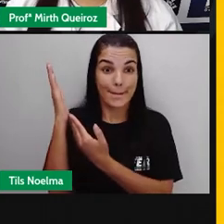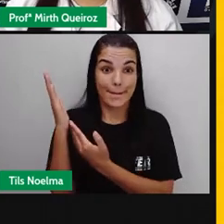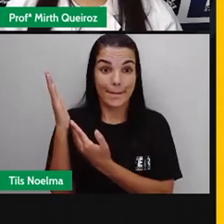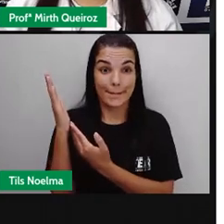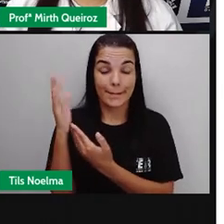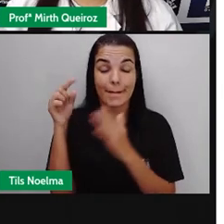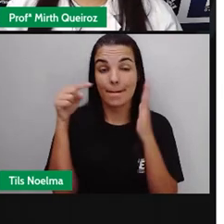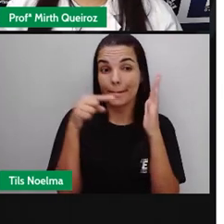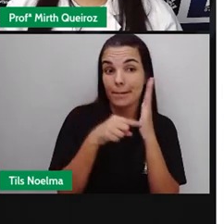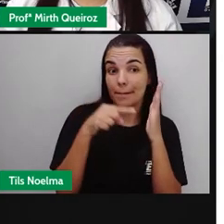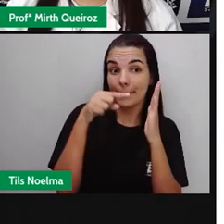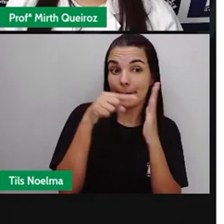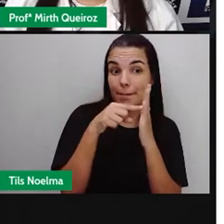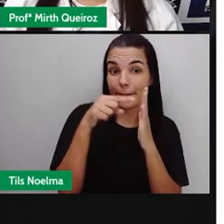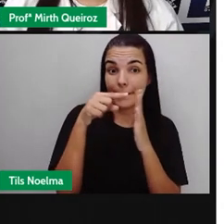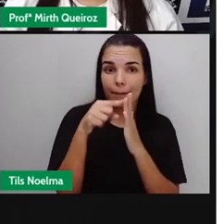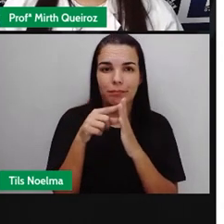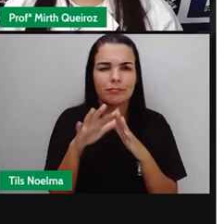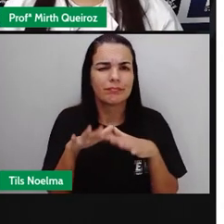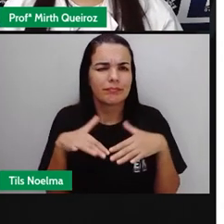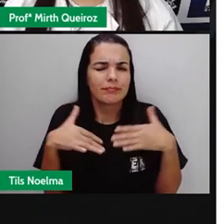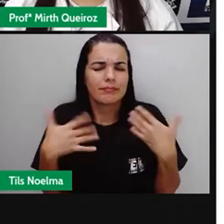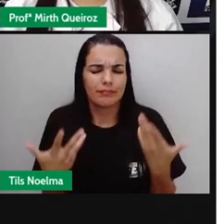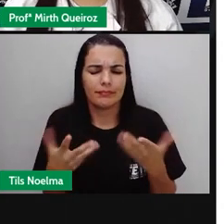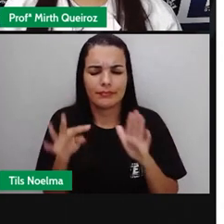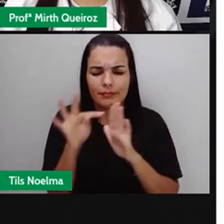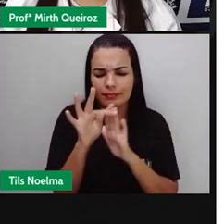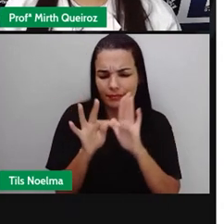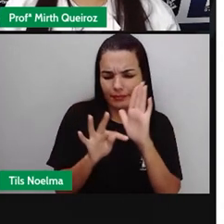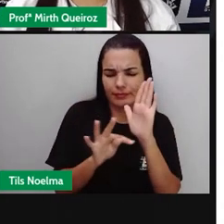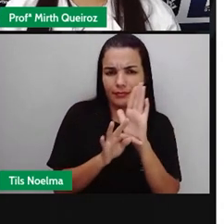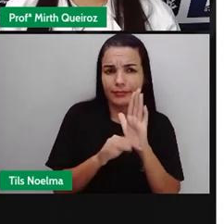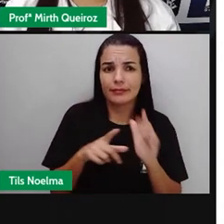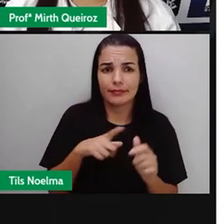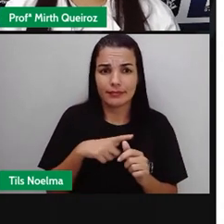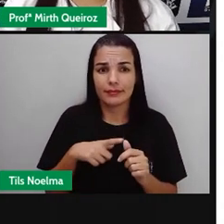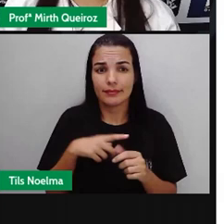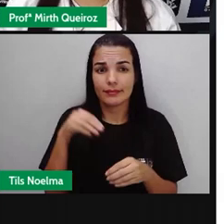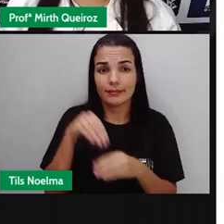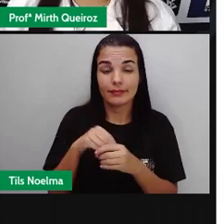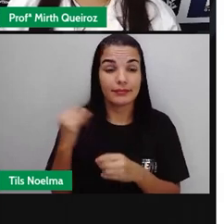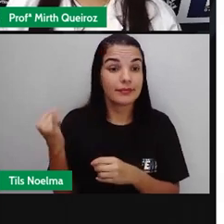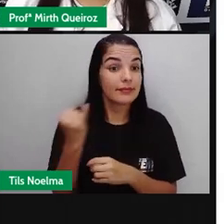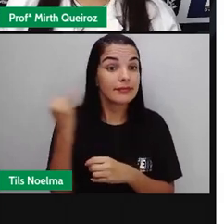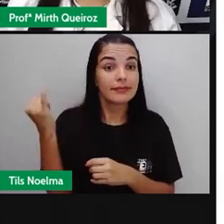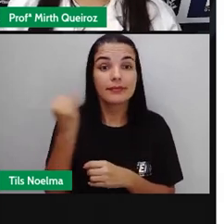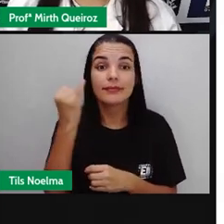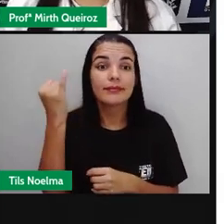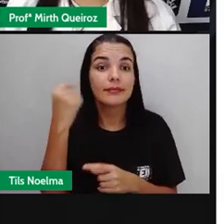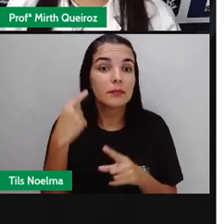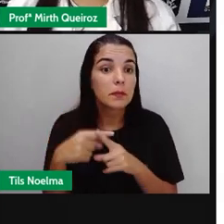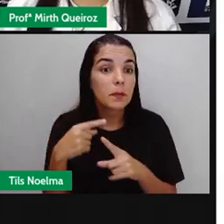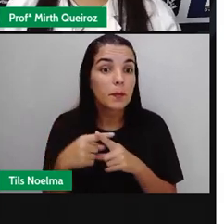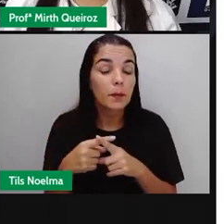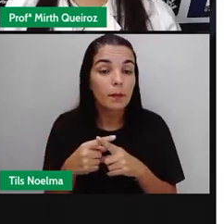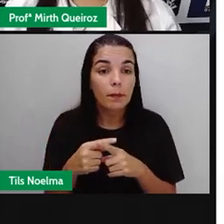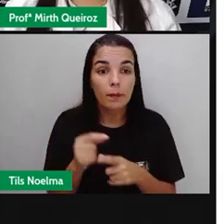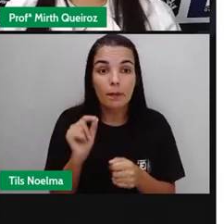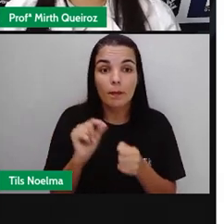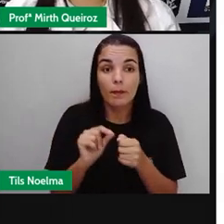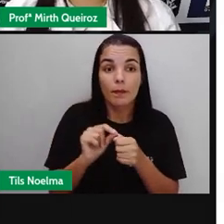Pontuação. Em um texto, a pontuação, ela é importante porque ela atua na produção